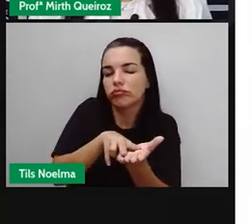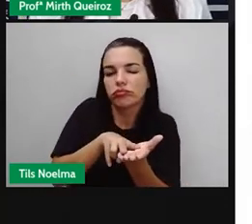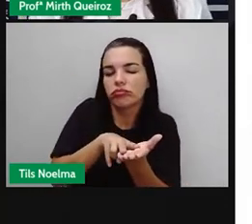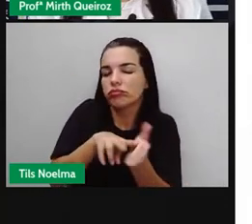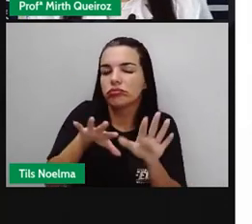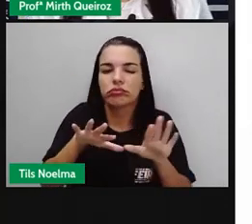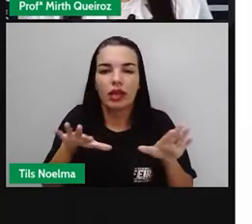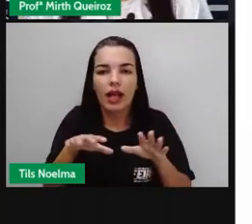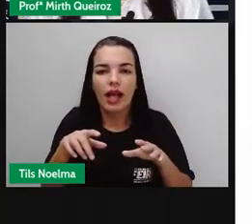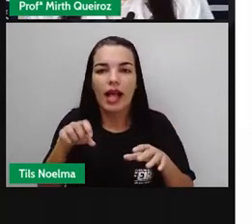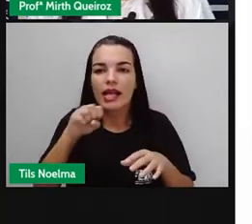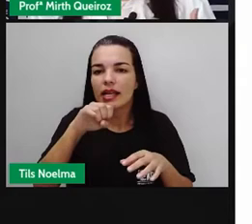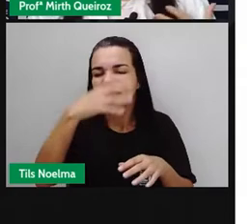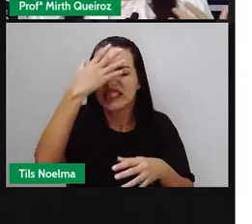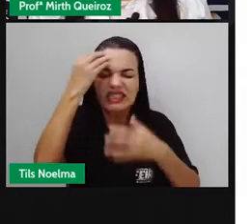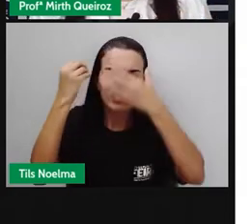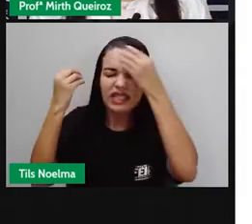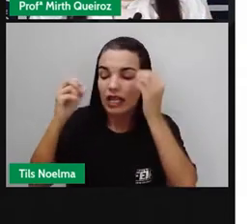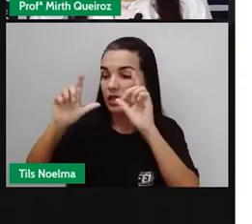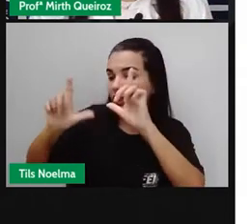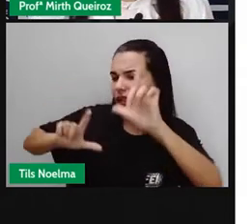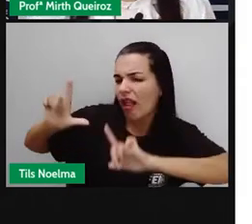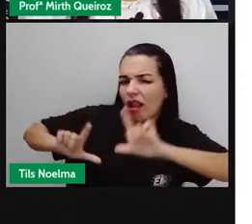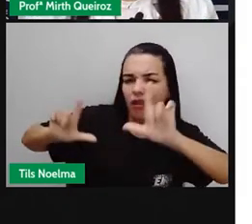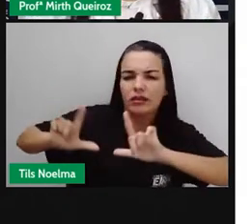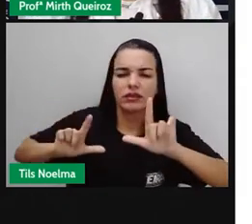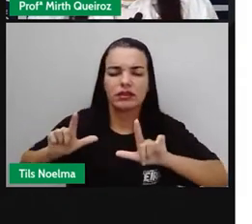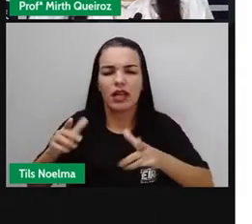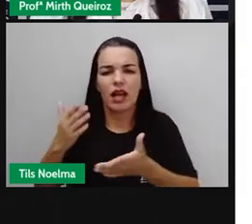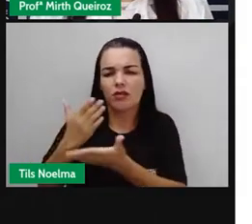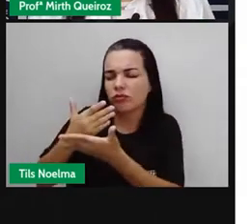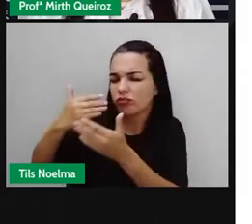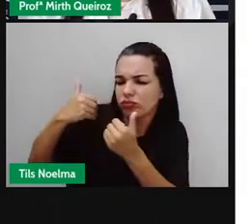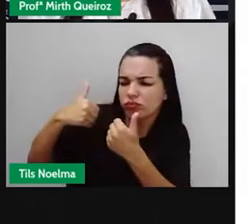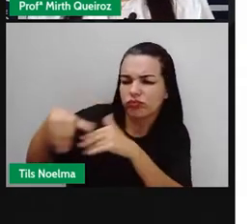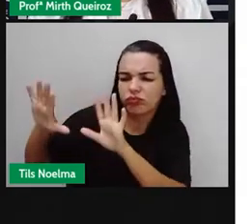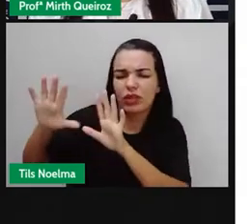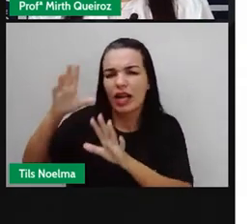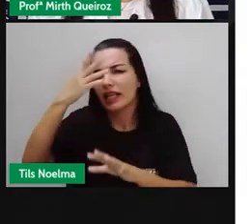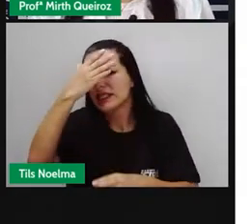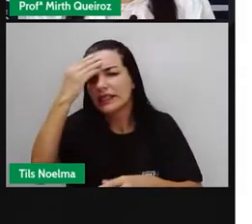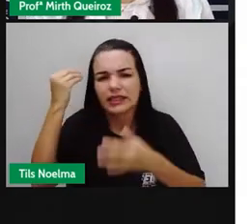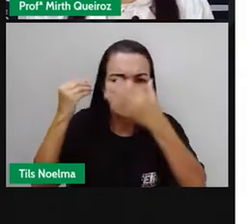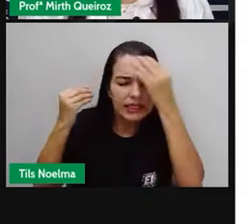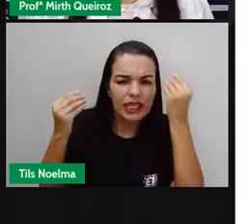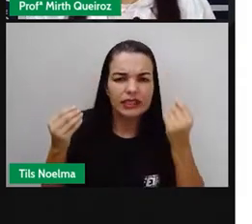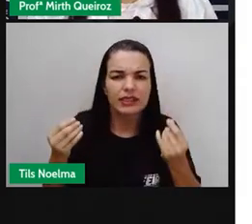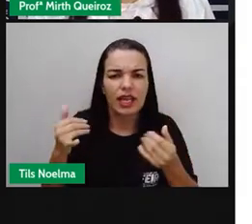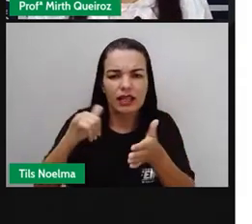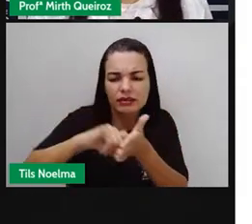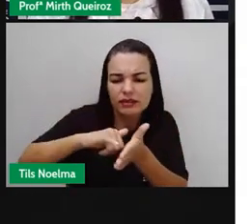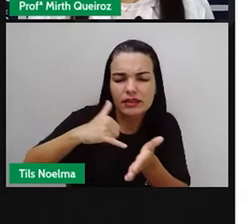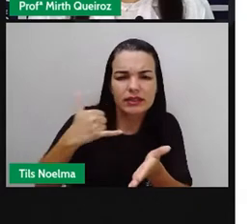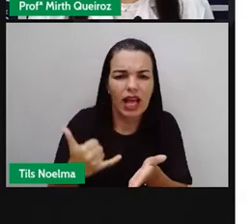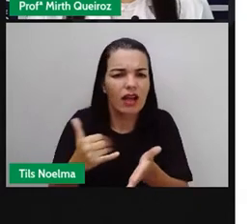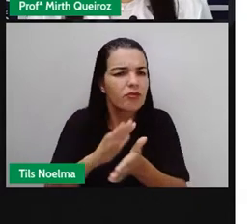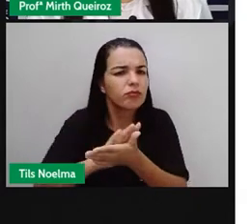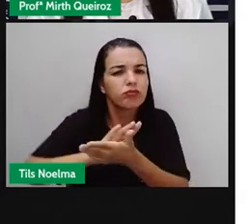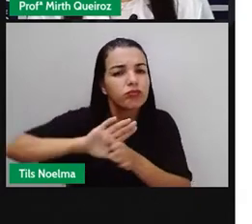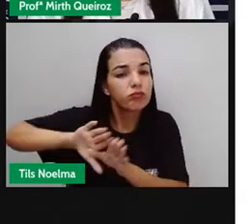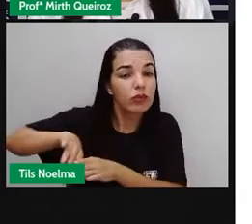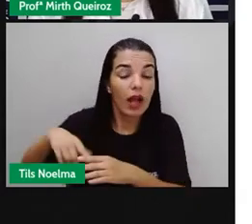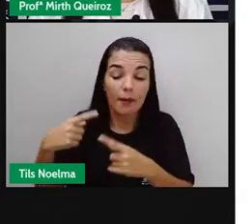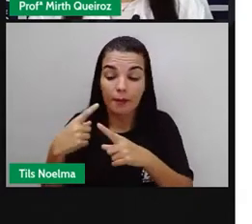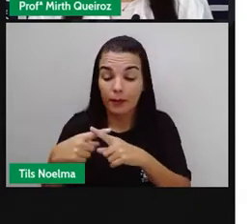com o rádio ligado. Ninguém vai ler no meio de bagunça, no meio de conversa. Então, um lugar que seja confortável e